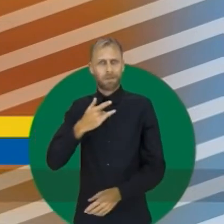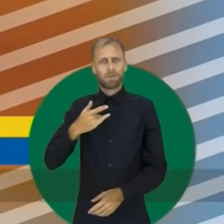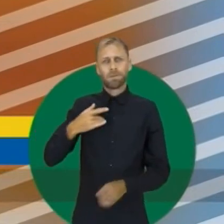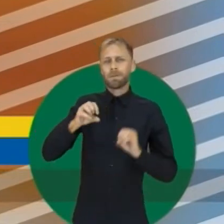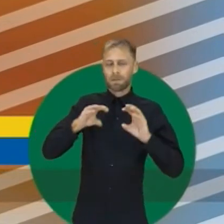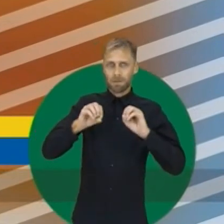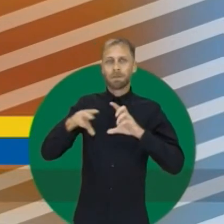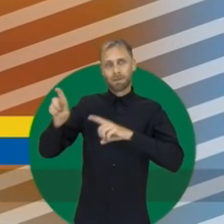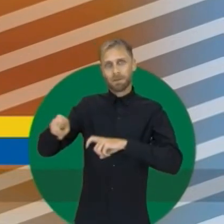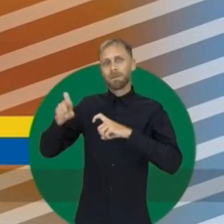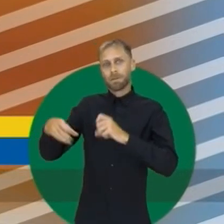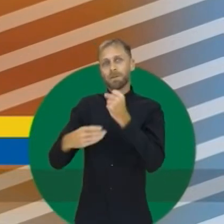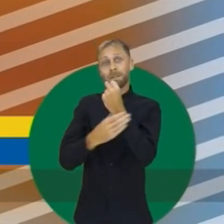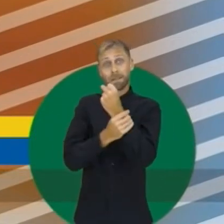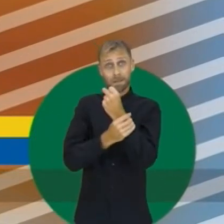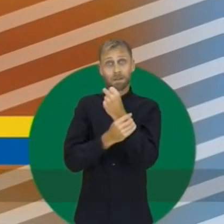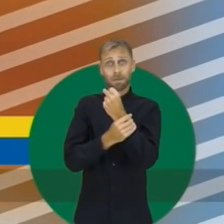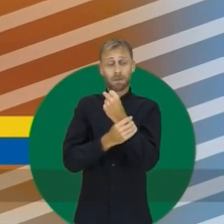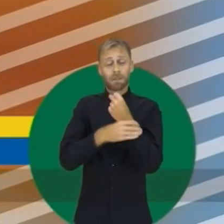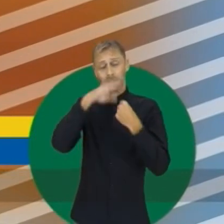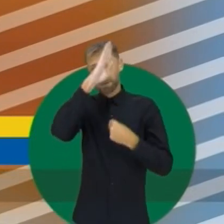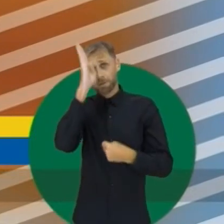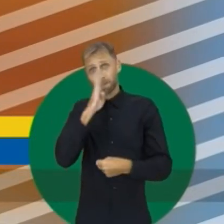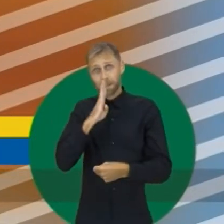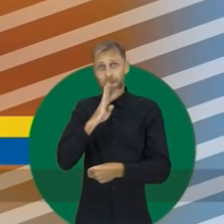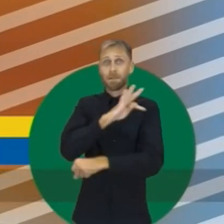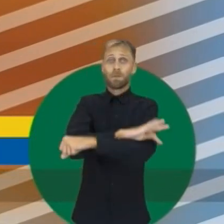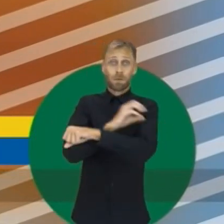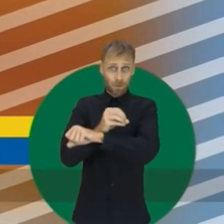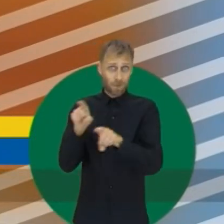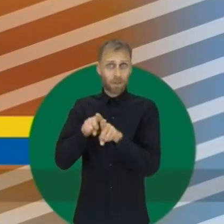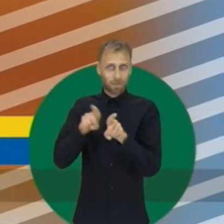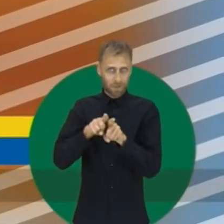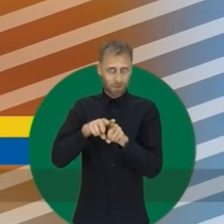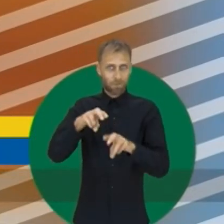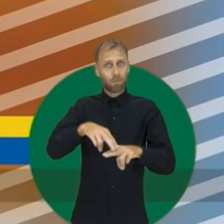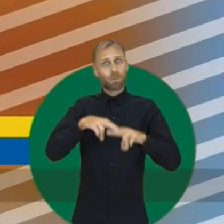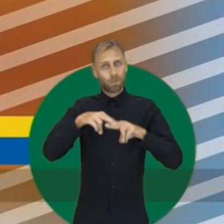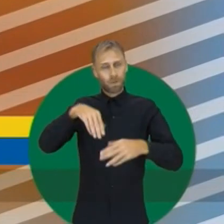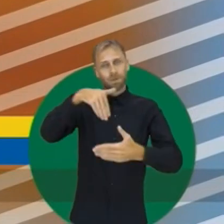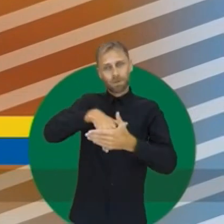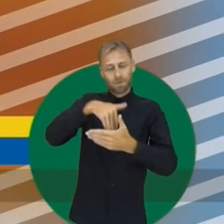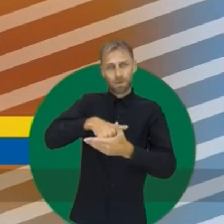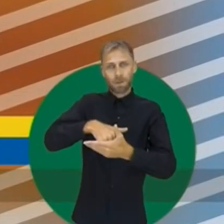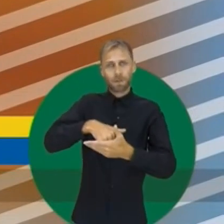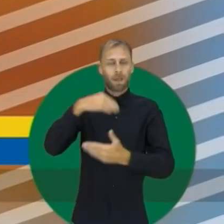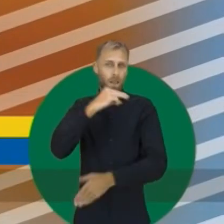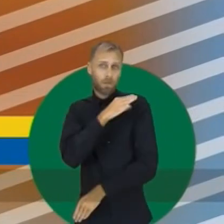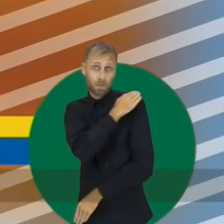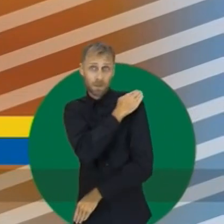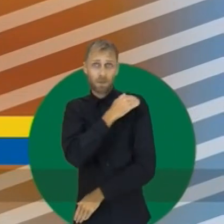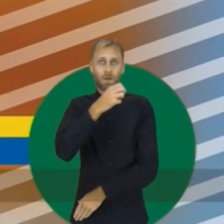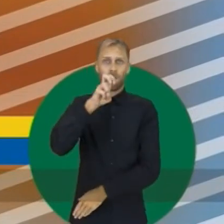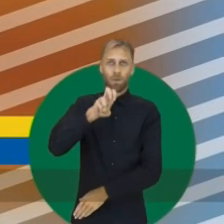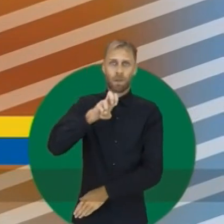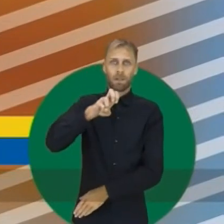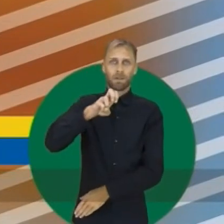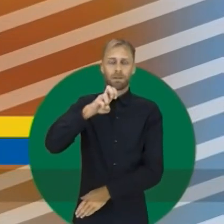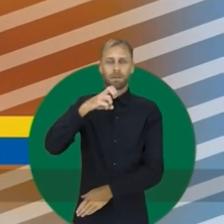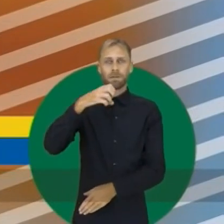agricultura E segurança pública do nosso país E do nosso estado Para deputado federal Vote Major Negreiros